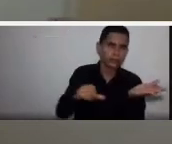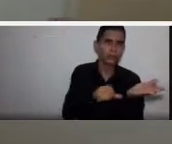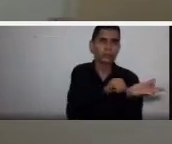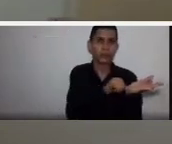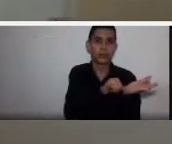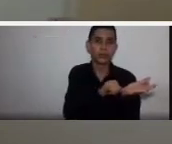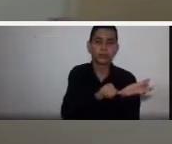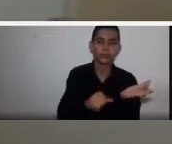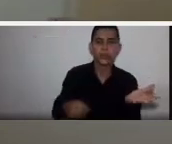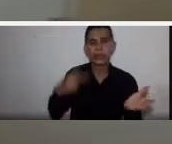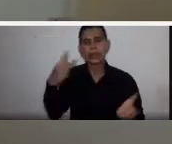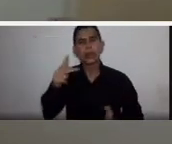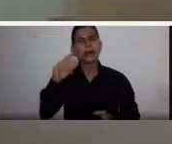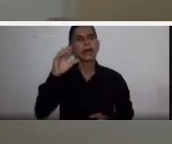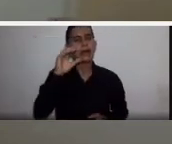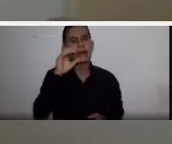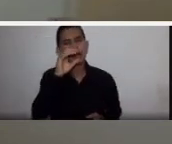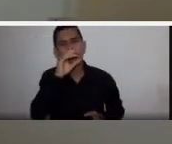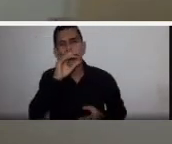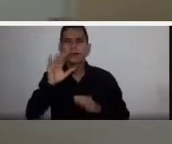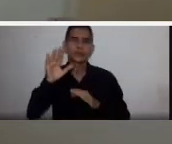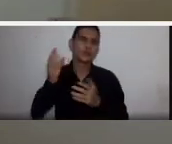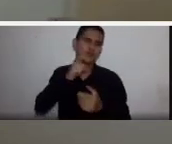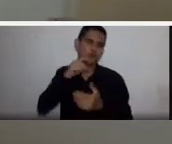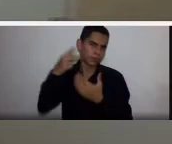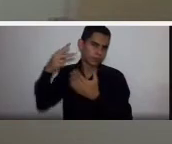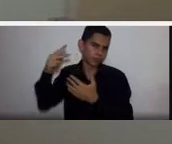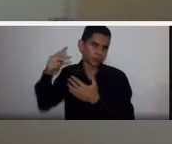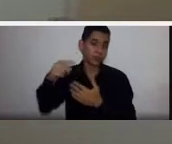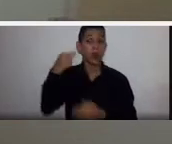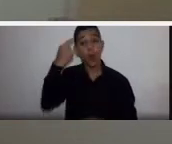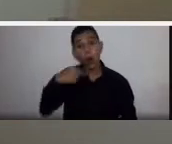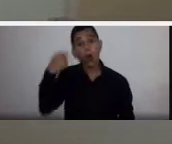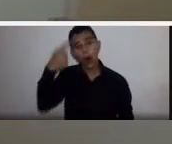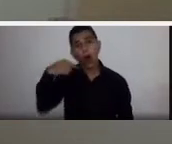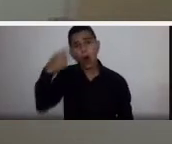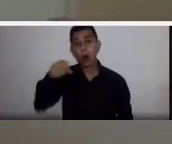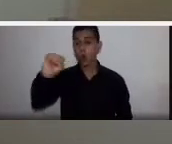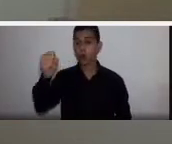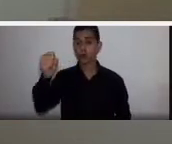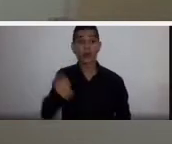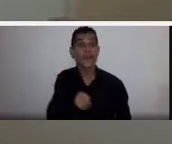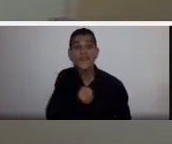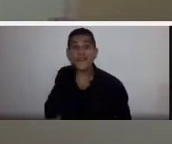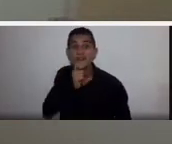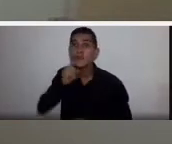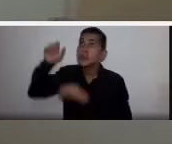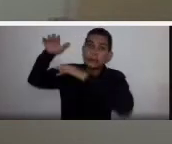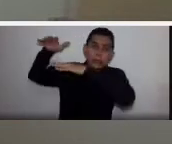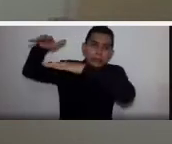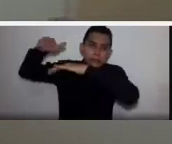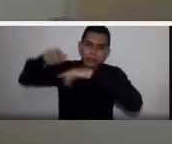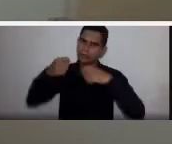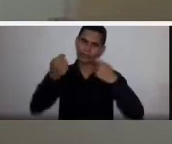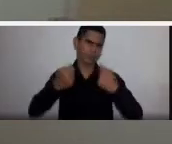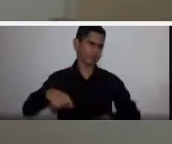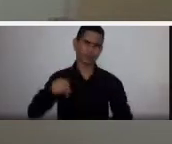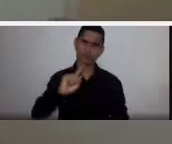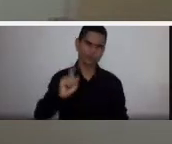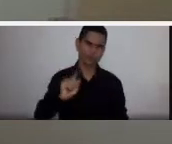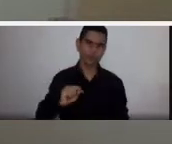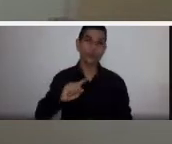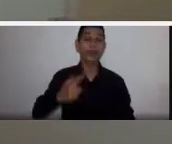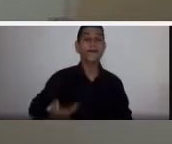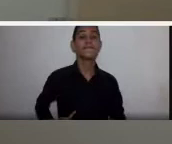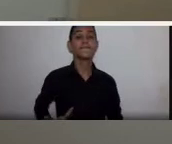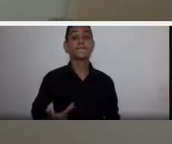período de até 8 horas, sem necessidade de refrigeração. Ao final da cirurgia, ou no momento